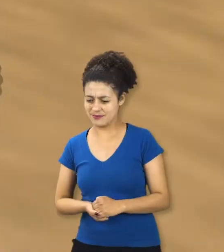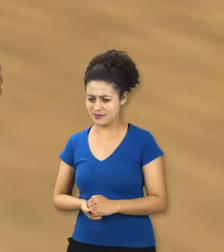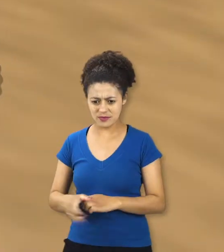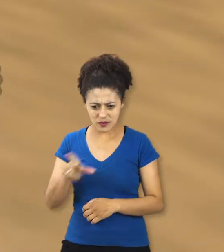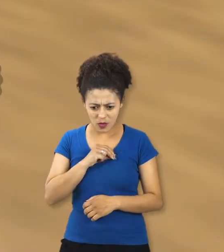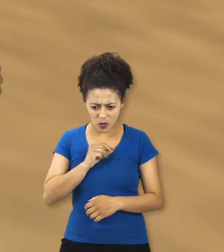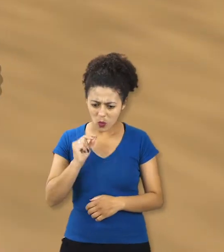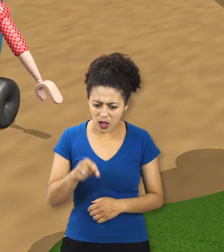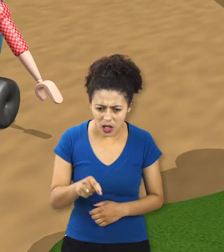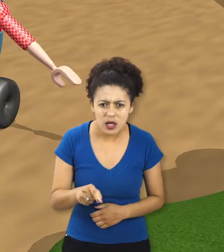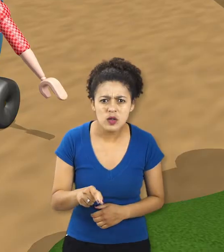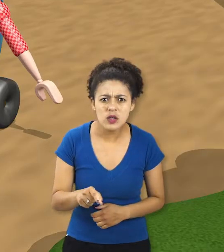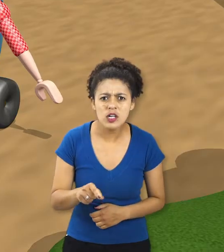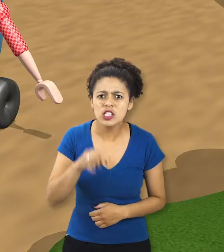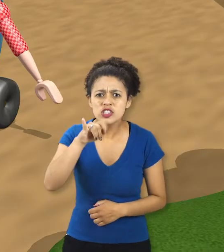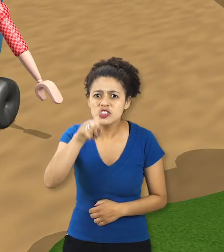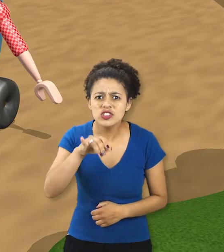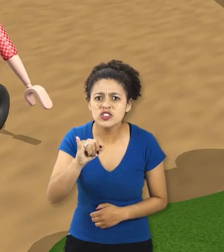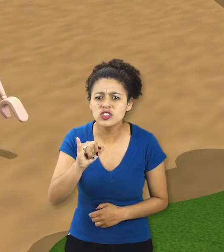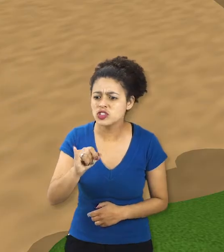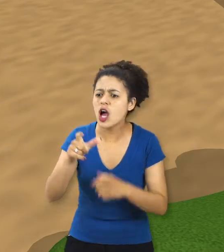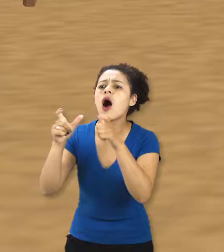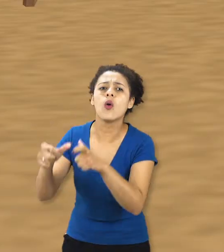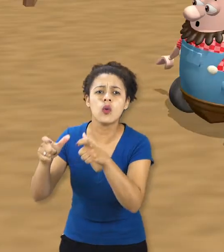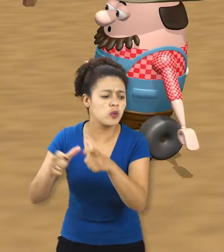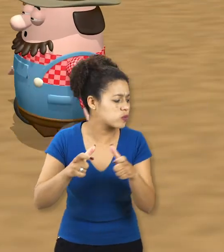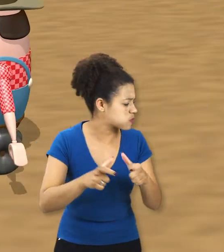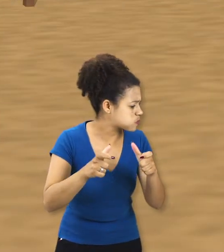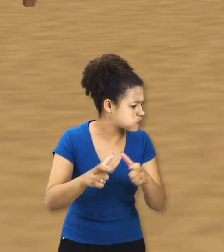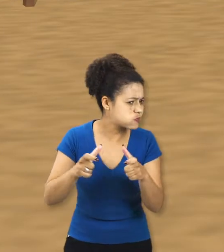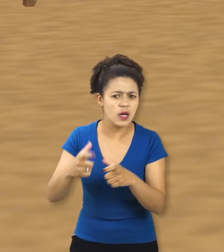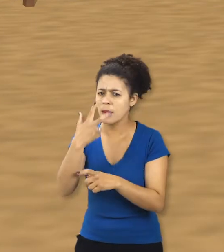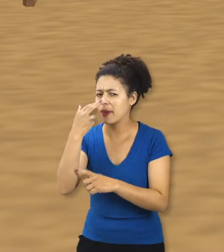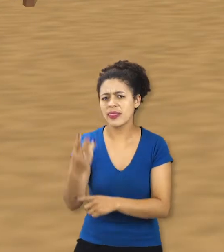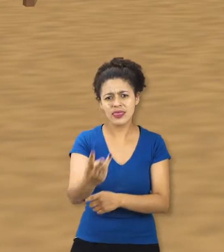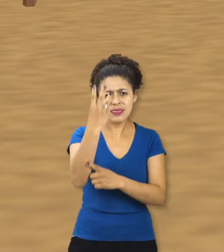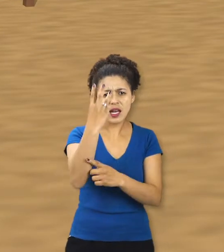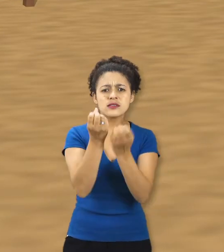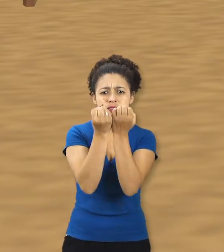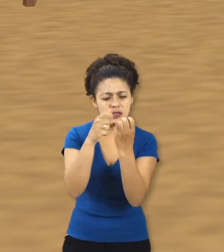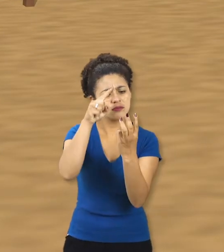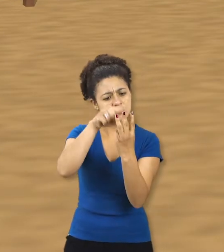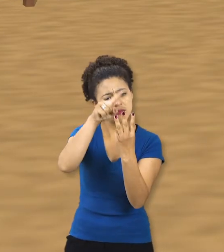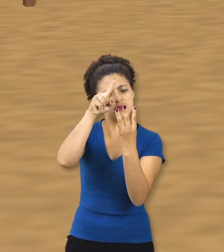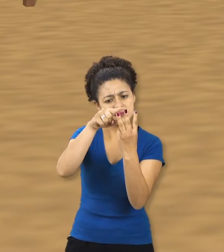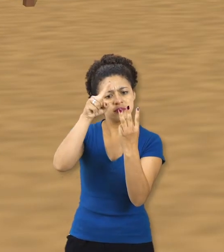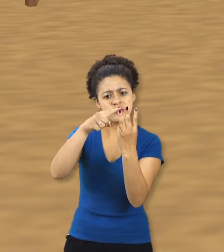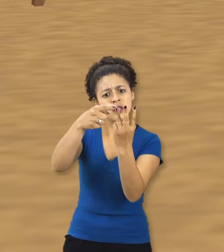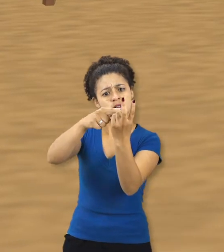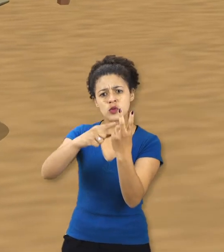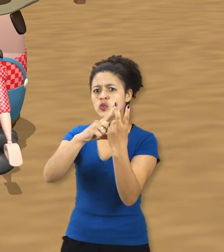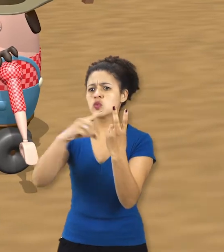Ixi! Onde está? Não eram três espigas? Sumiu!